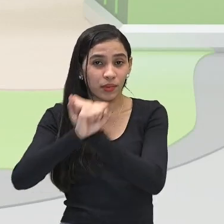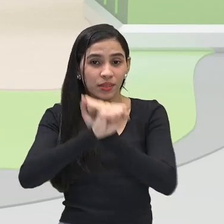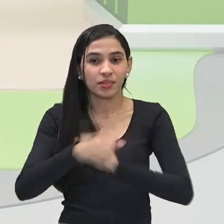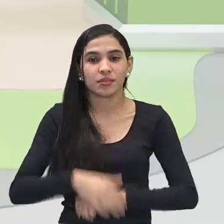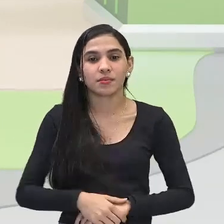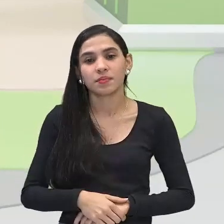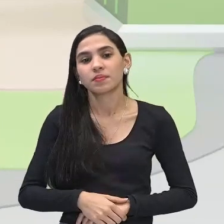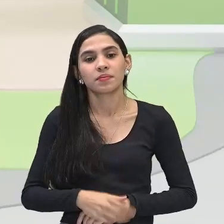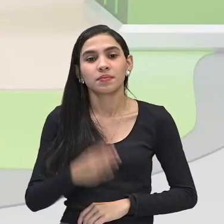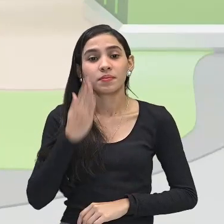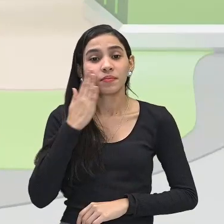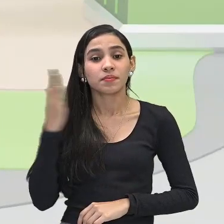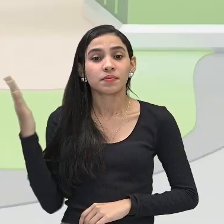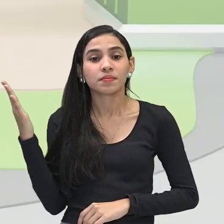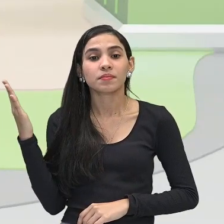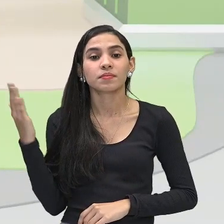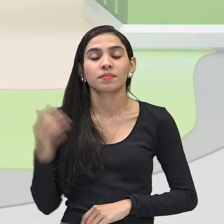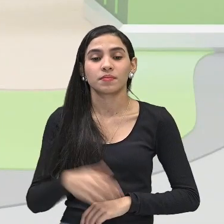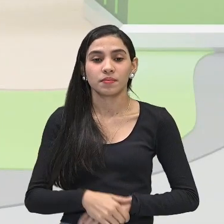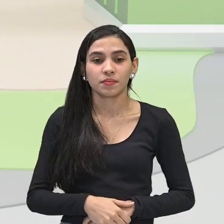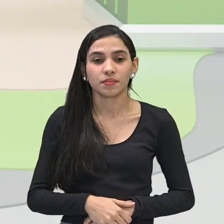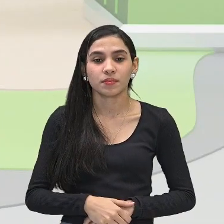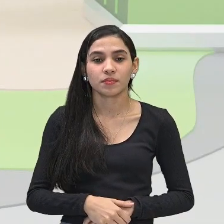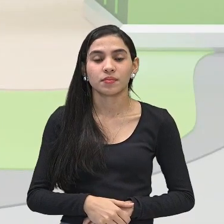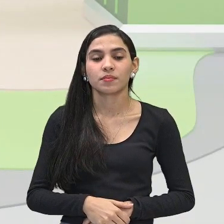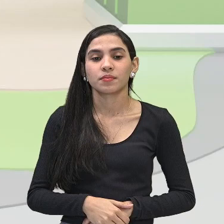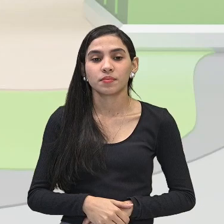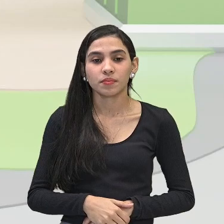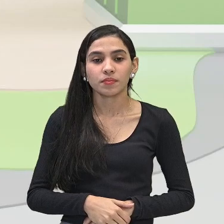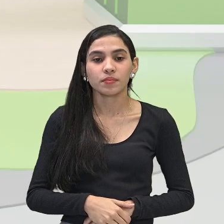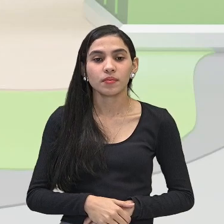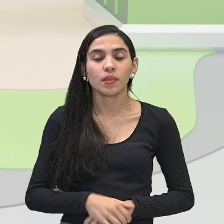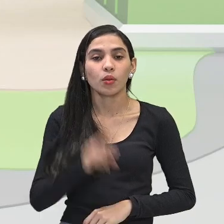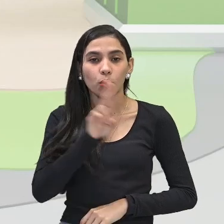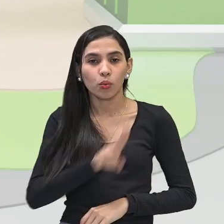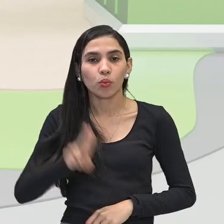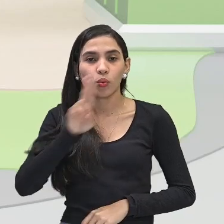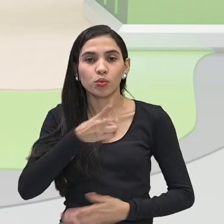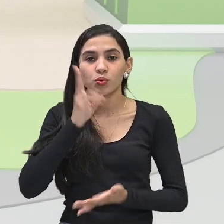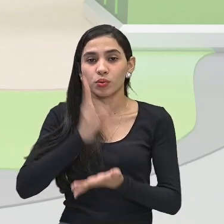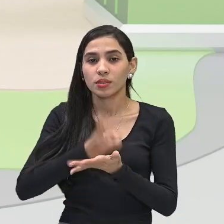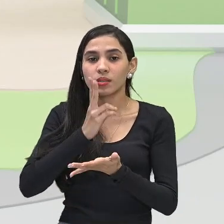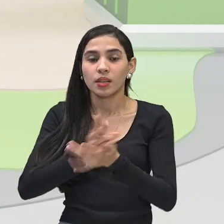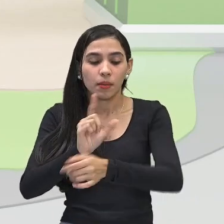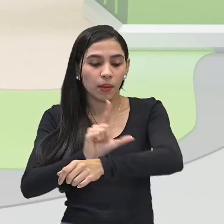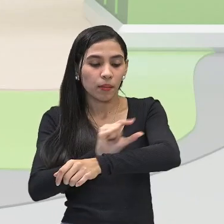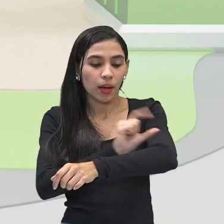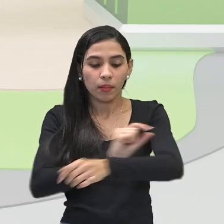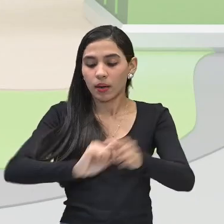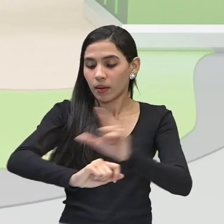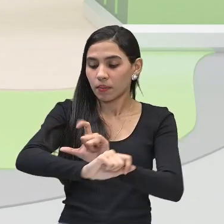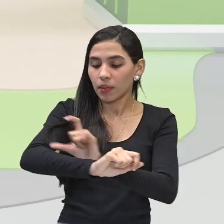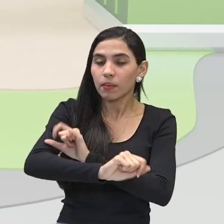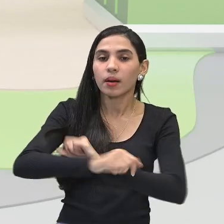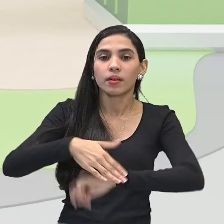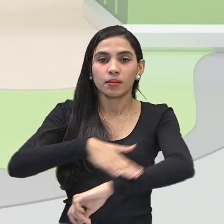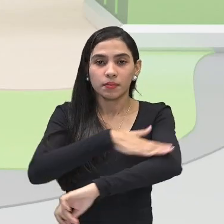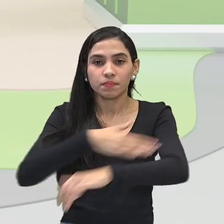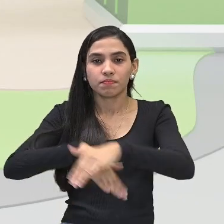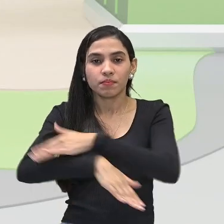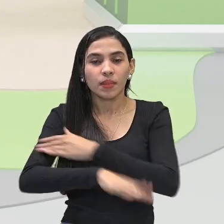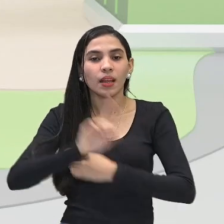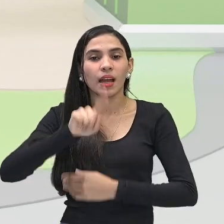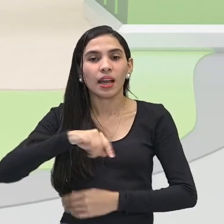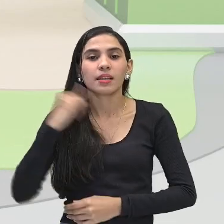Veja aí, prevenção e proteção. O uso regular de protetor solar é fundamental para